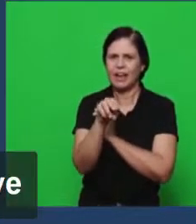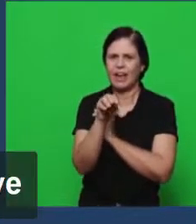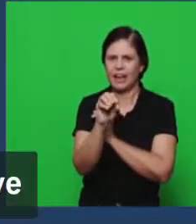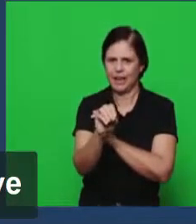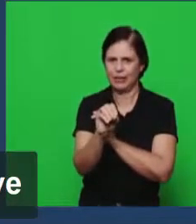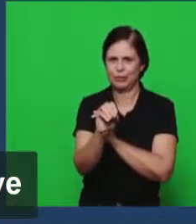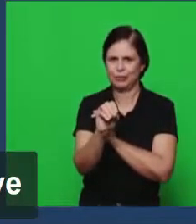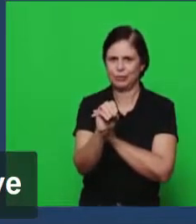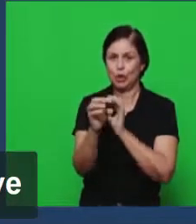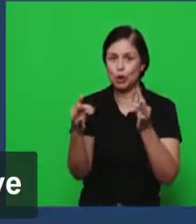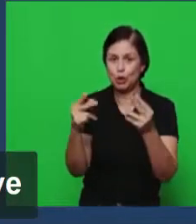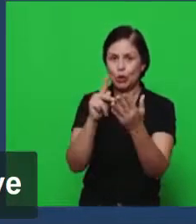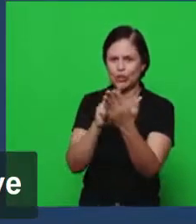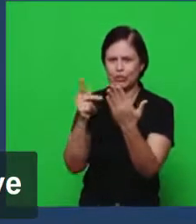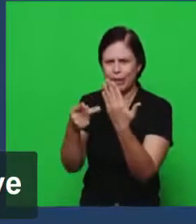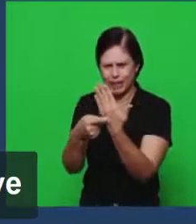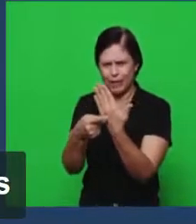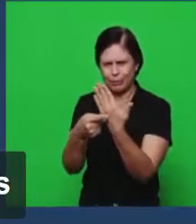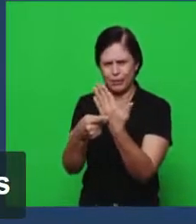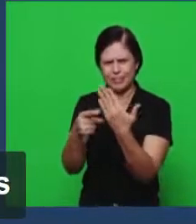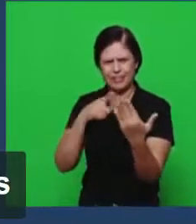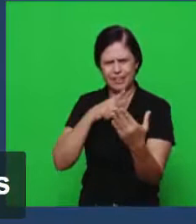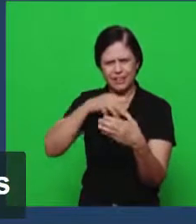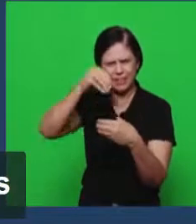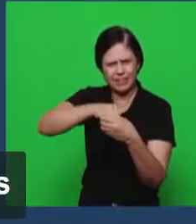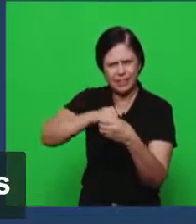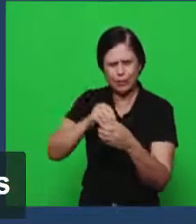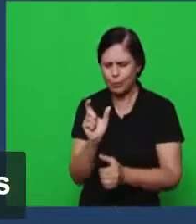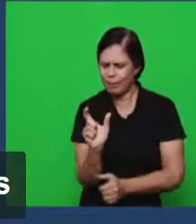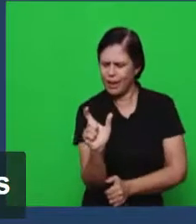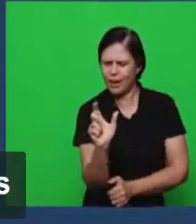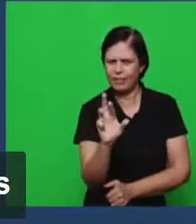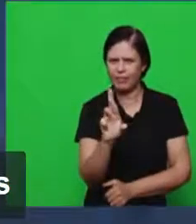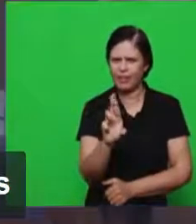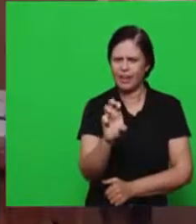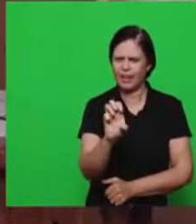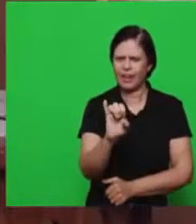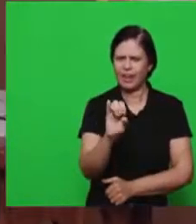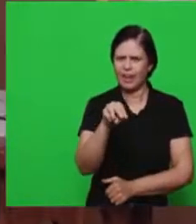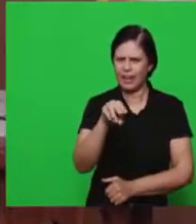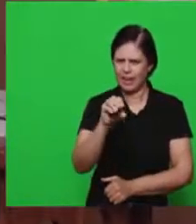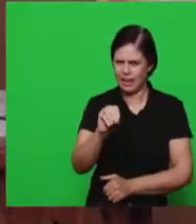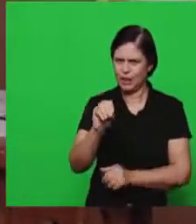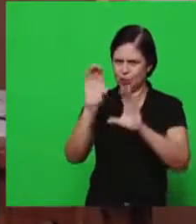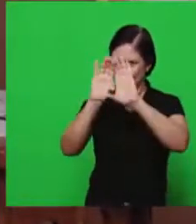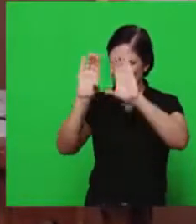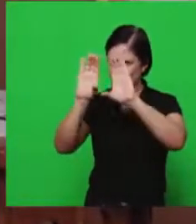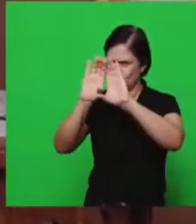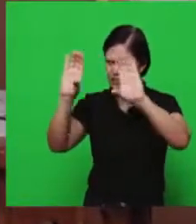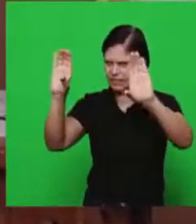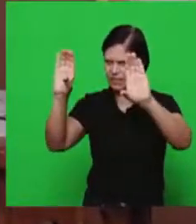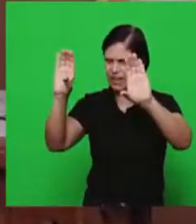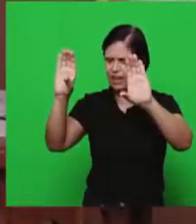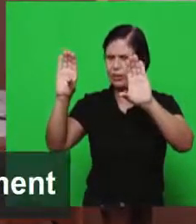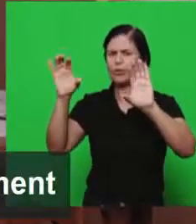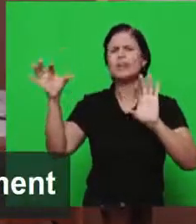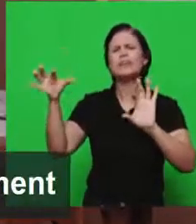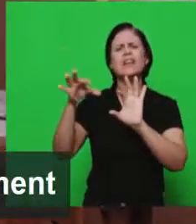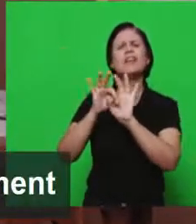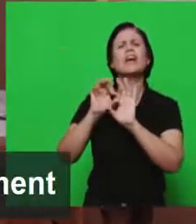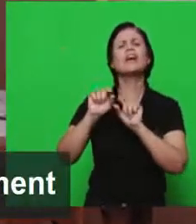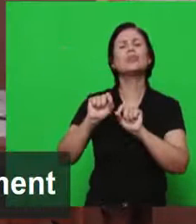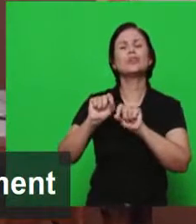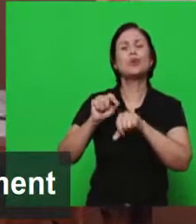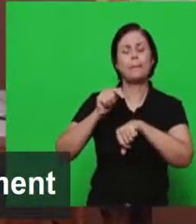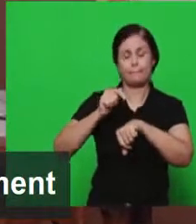e é interessante os irmãos observarem quando fala o reino dos céus como foi dada na explicação está relacionada ao